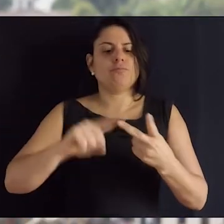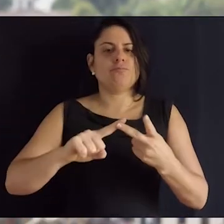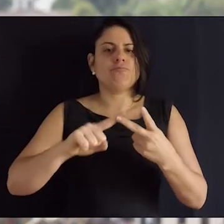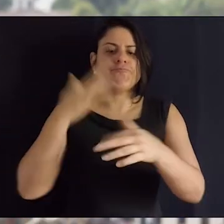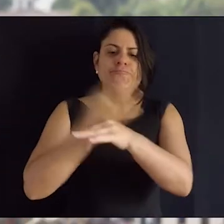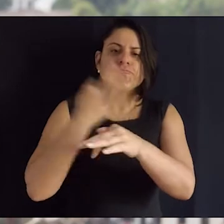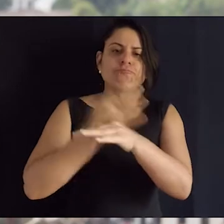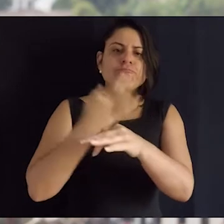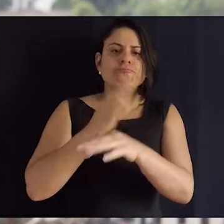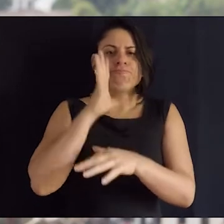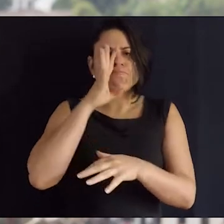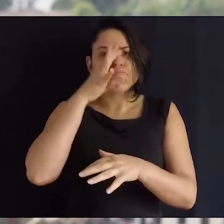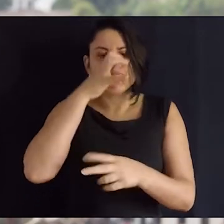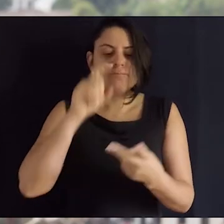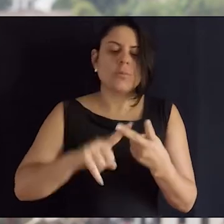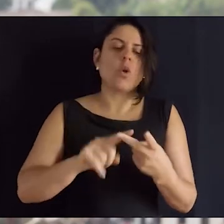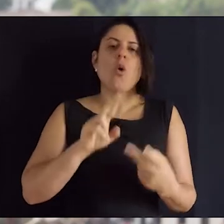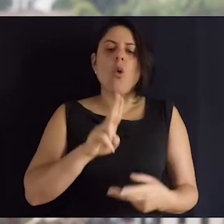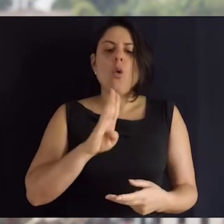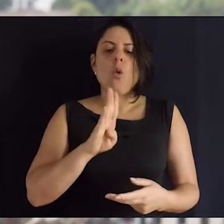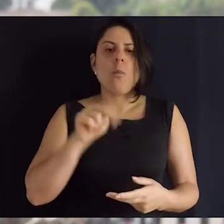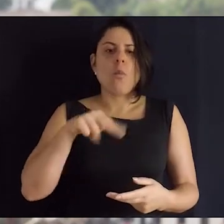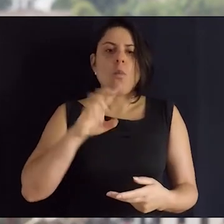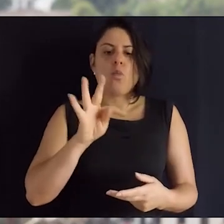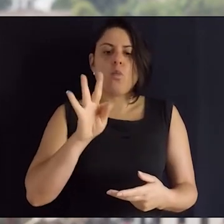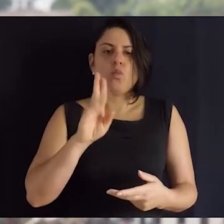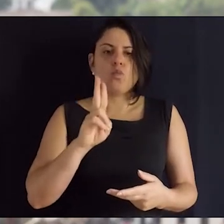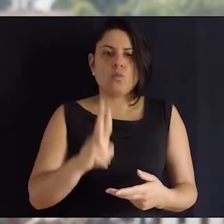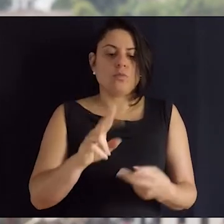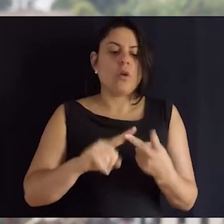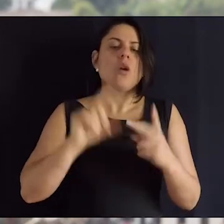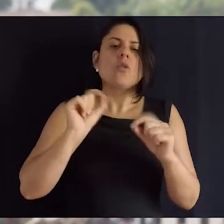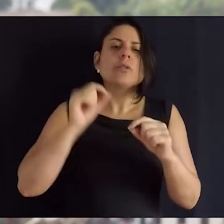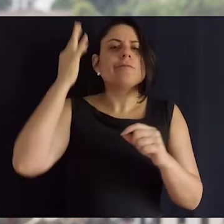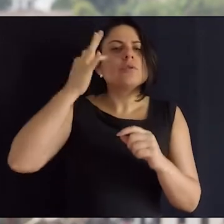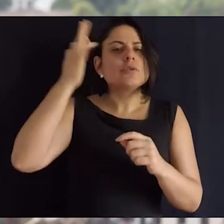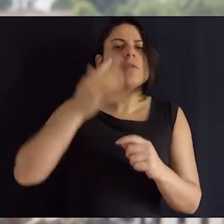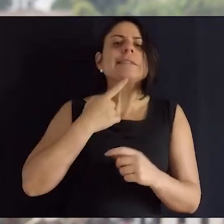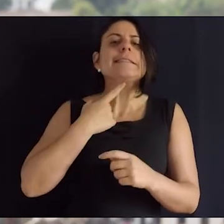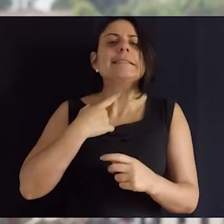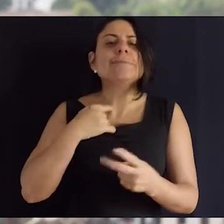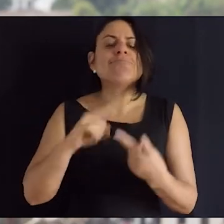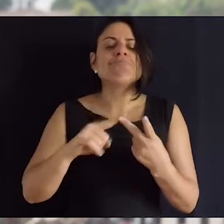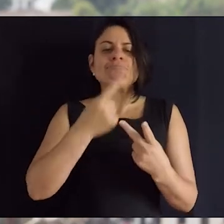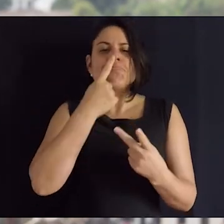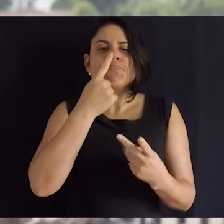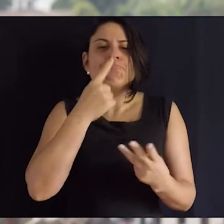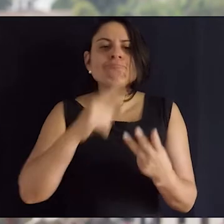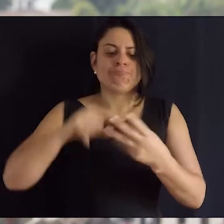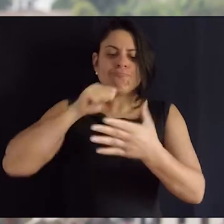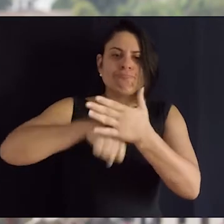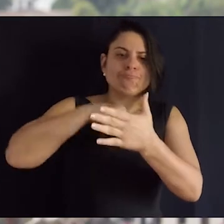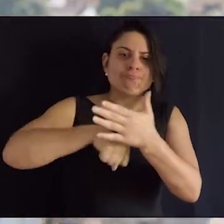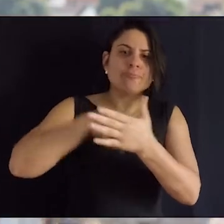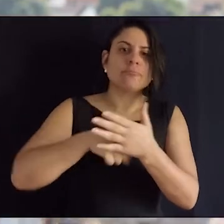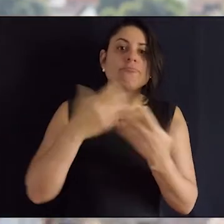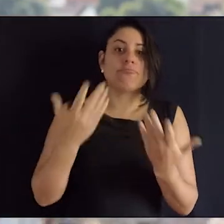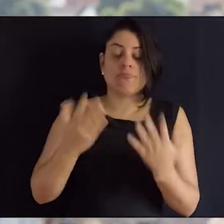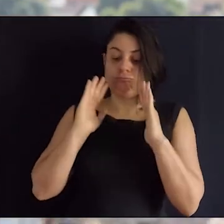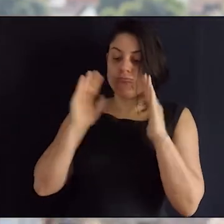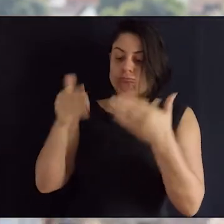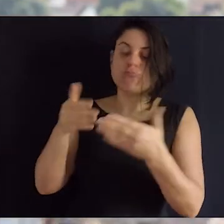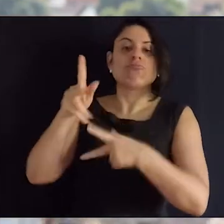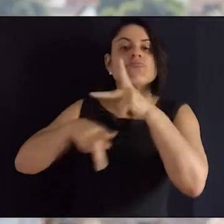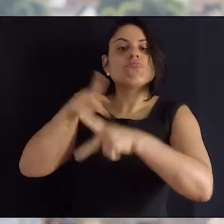É resistir. É um butu. É filosofia que nasce do afeto, do desejo e da luta. Em